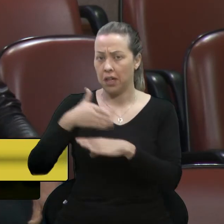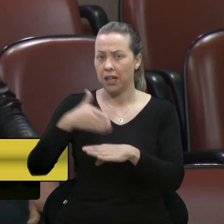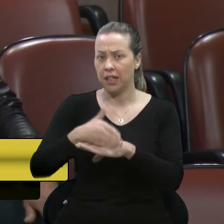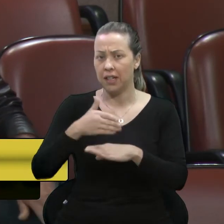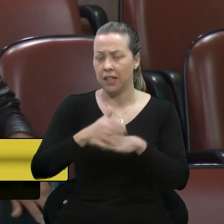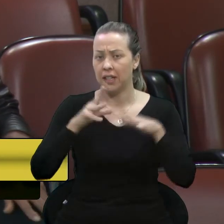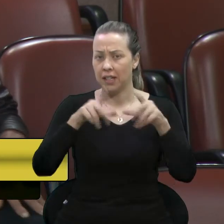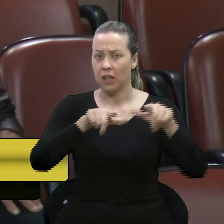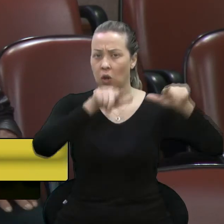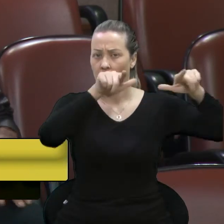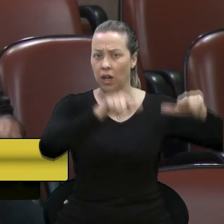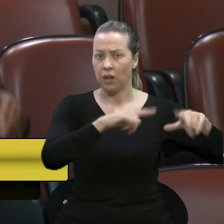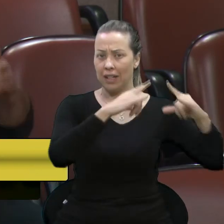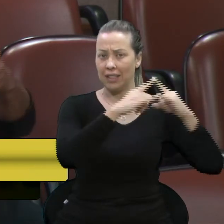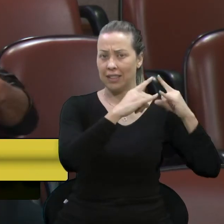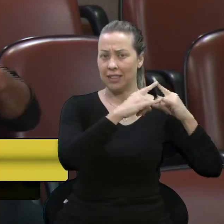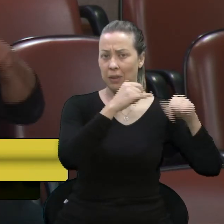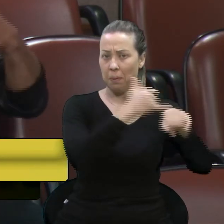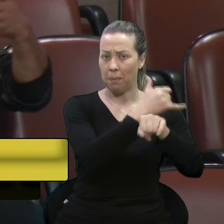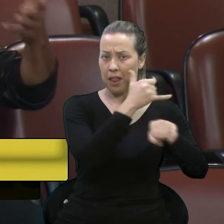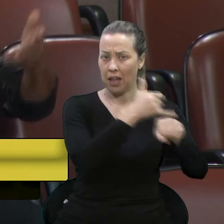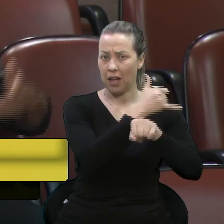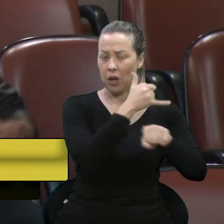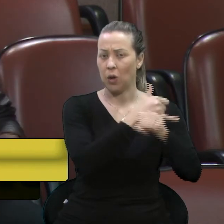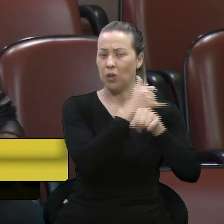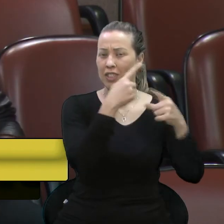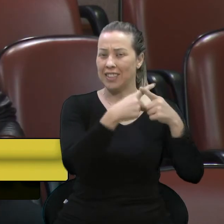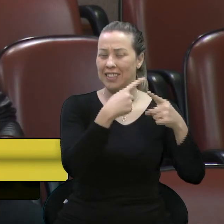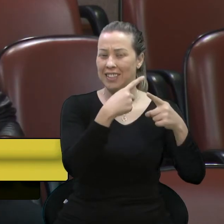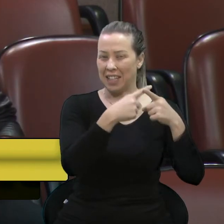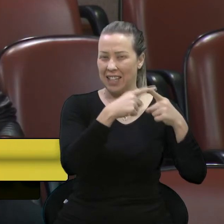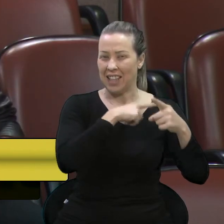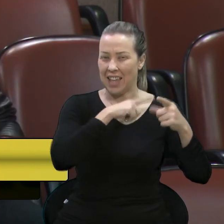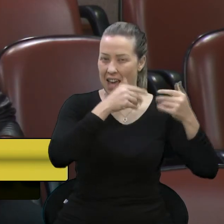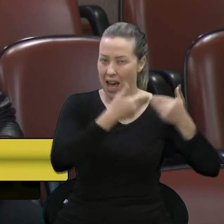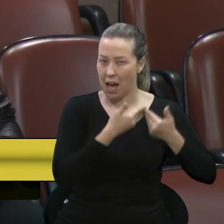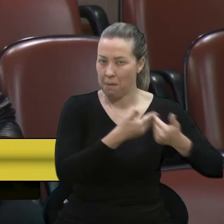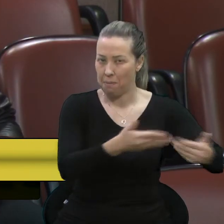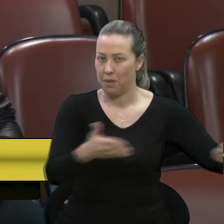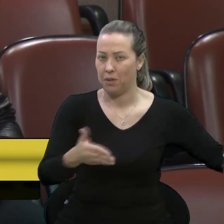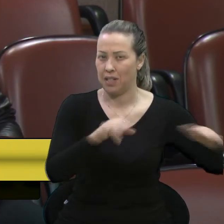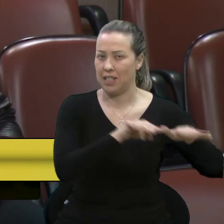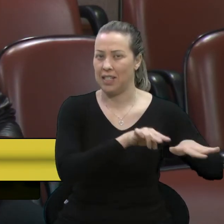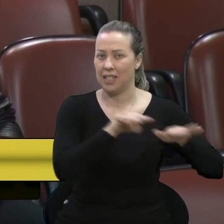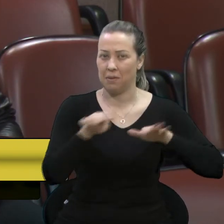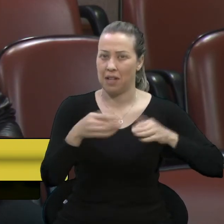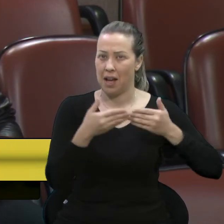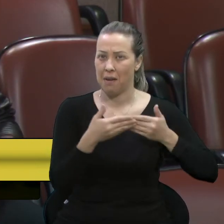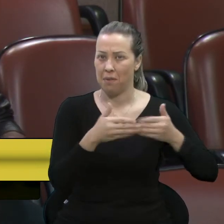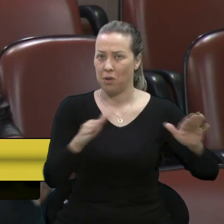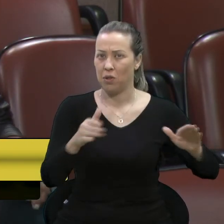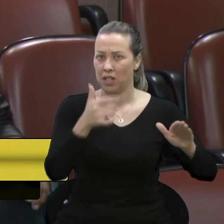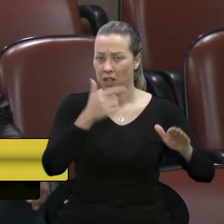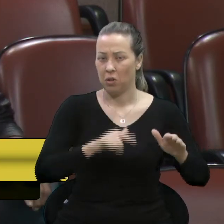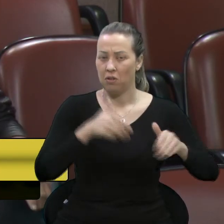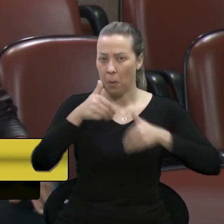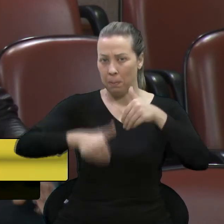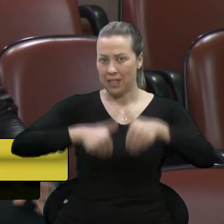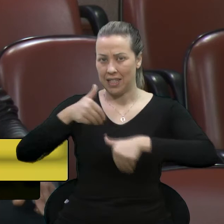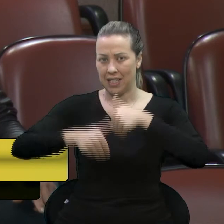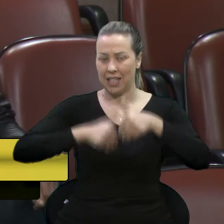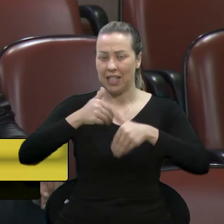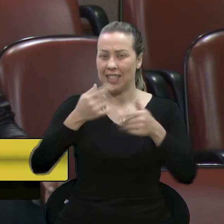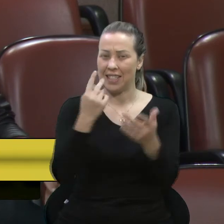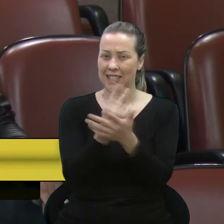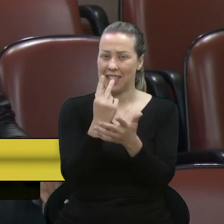Metalúrgicos, né? De estar sempre junto nas aberturas, né? Até conversei essa semana sobre as aberturas aí das piscinas, sempre estou